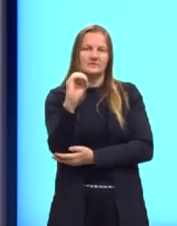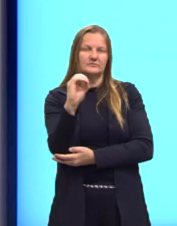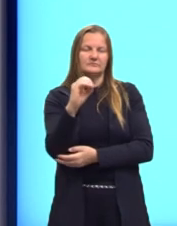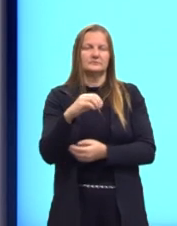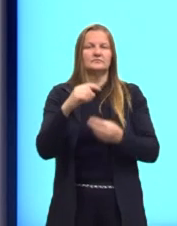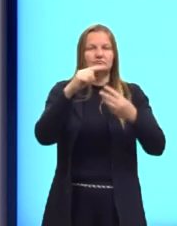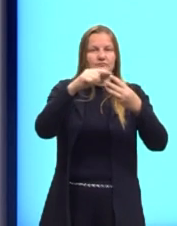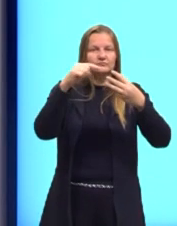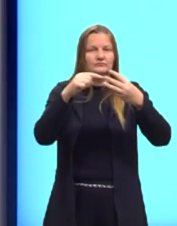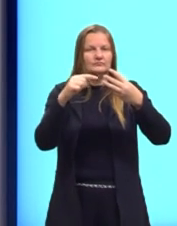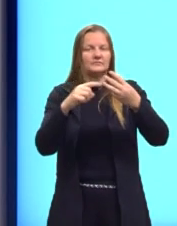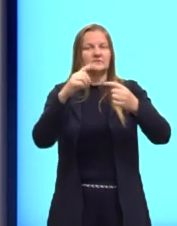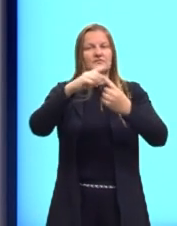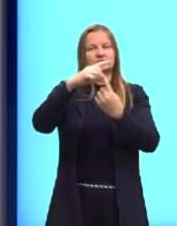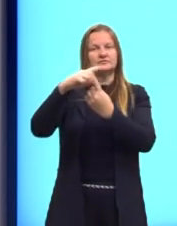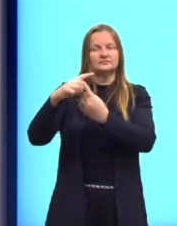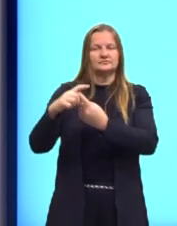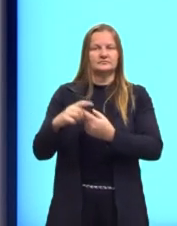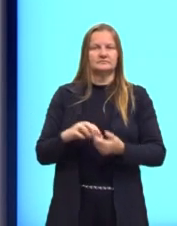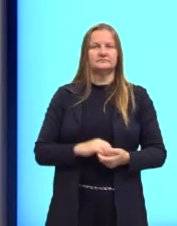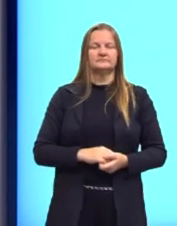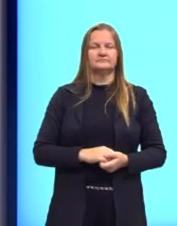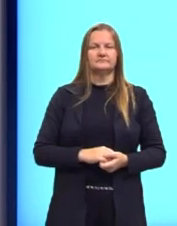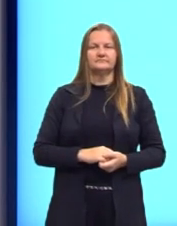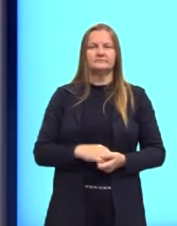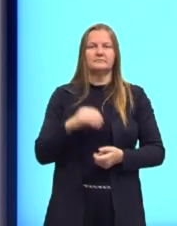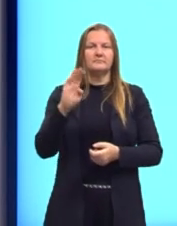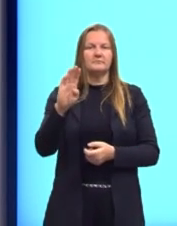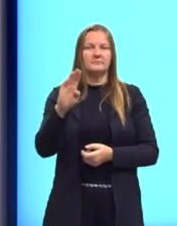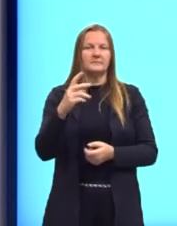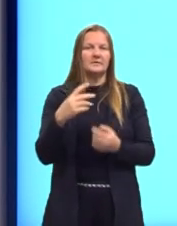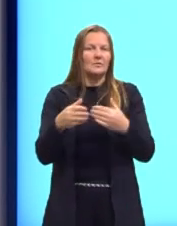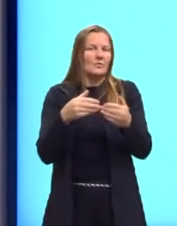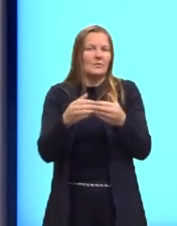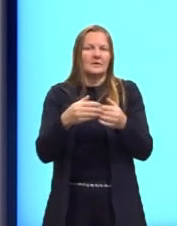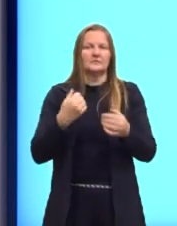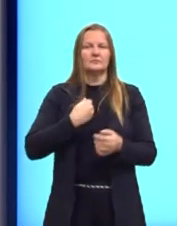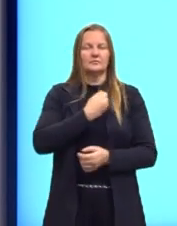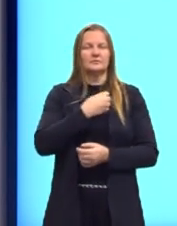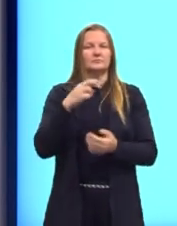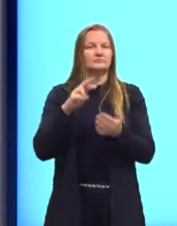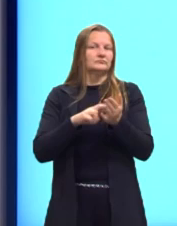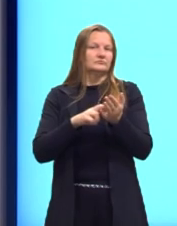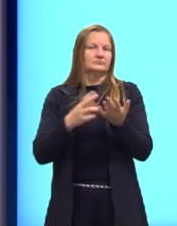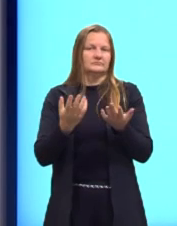Aí, aqui, né? O B assume ali o valor de qualquer número real.